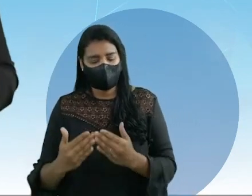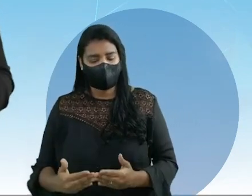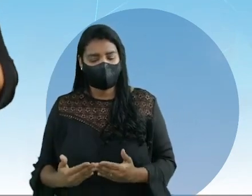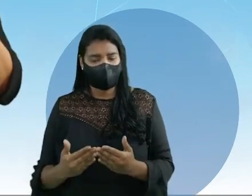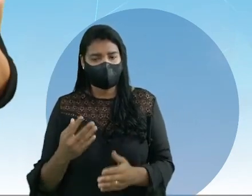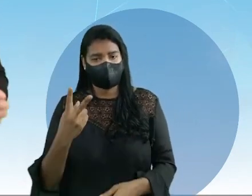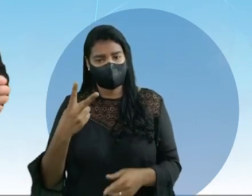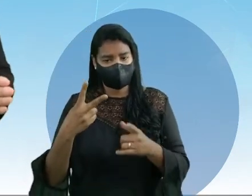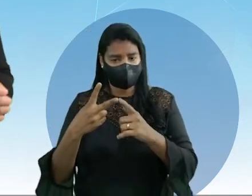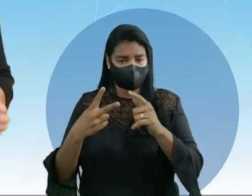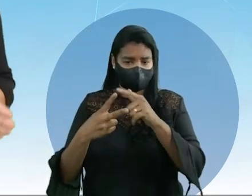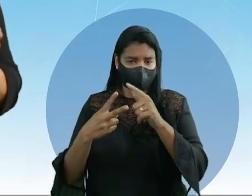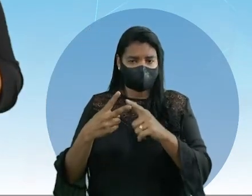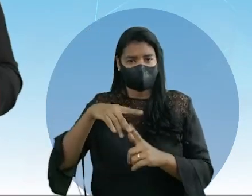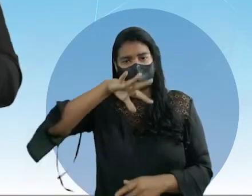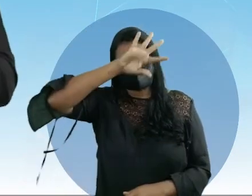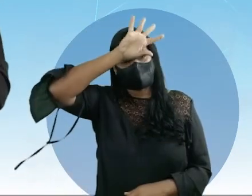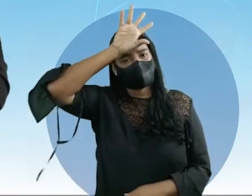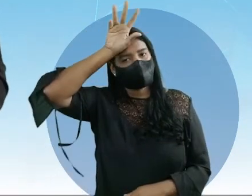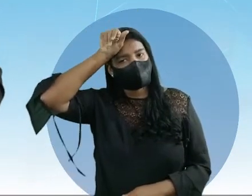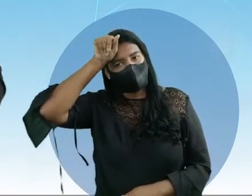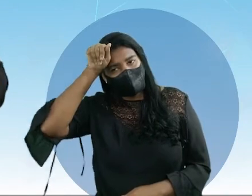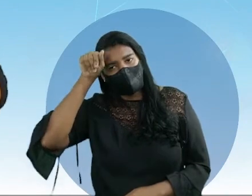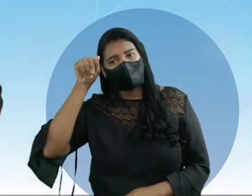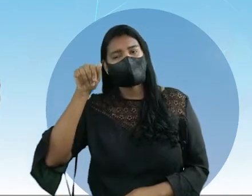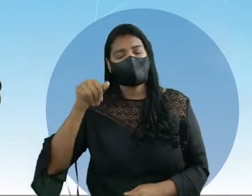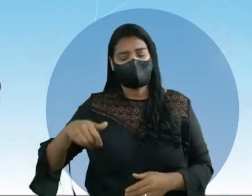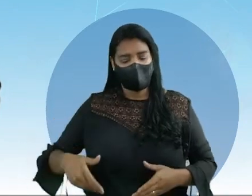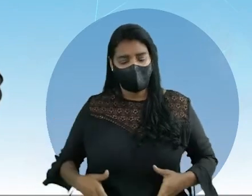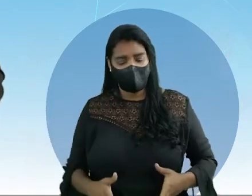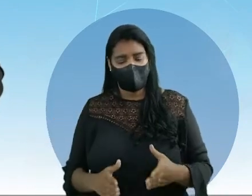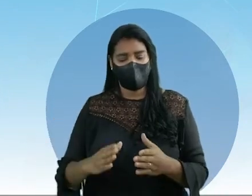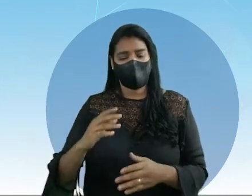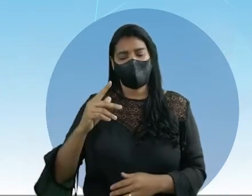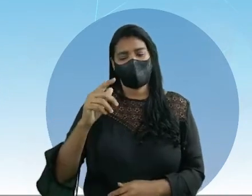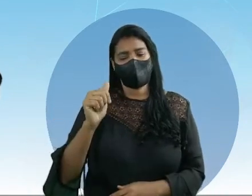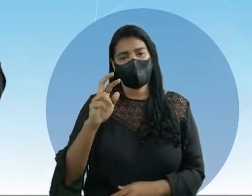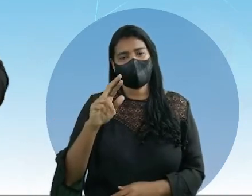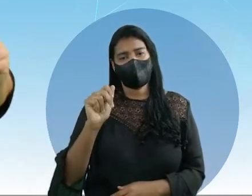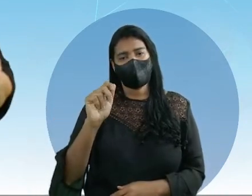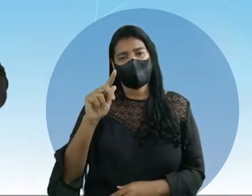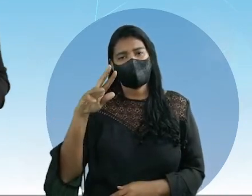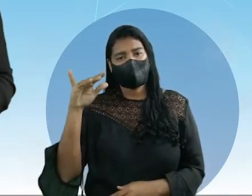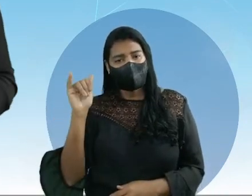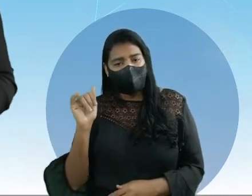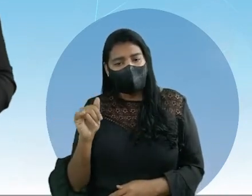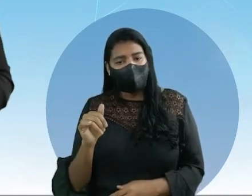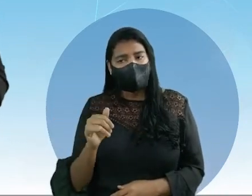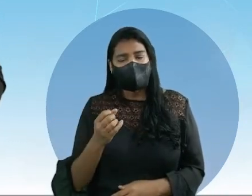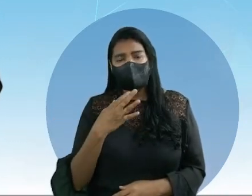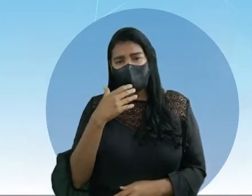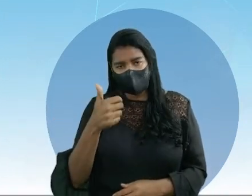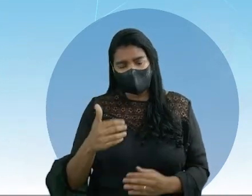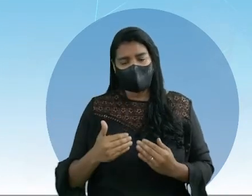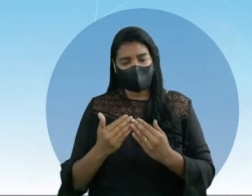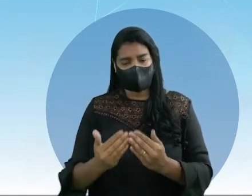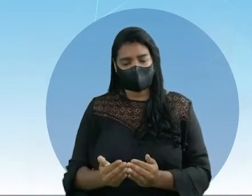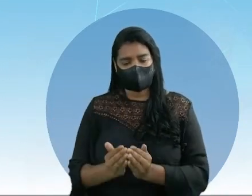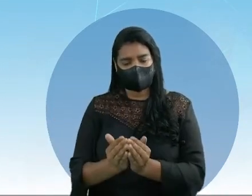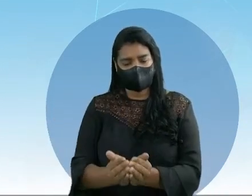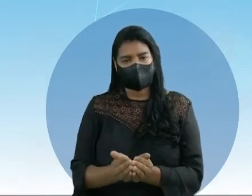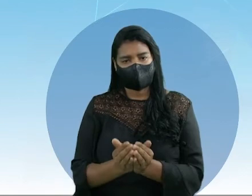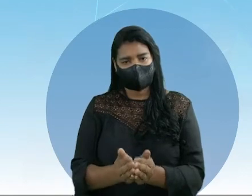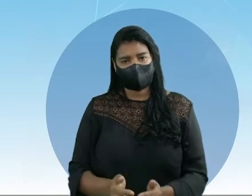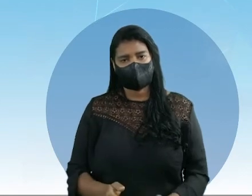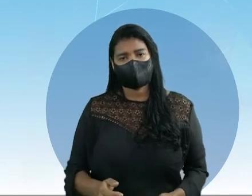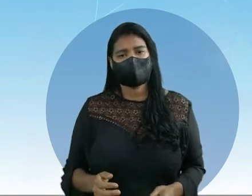nessas duas, a bacia do Amazônia e do Paraguai, essa sim é a excelente para navegação. Certo, meus